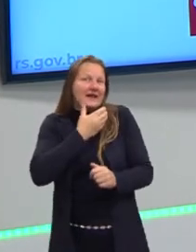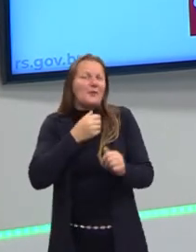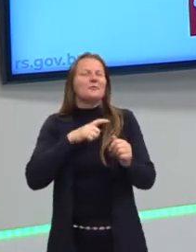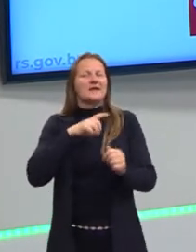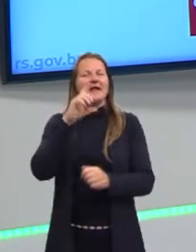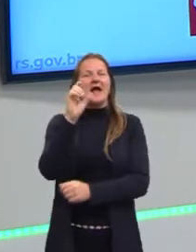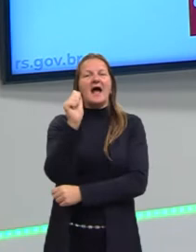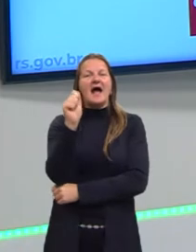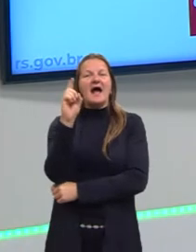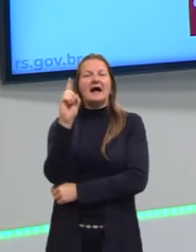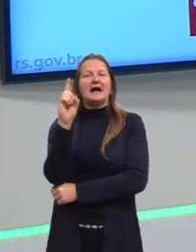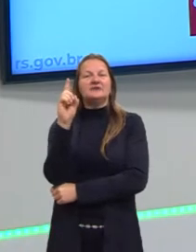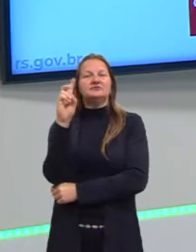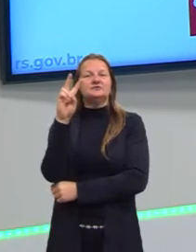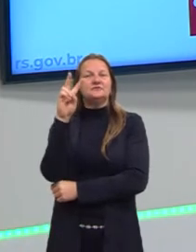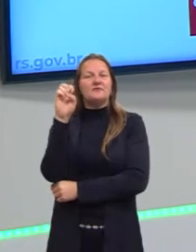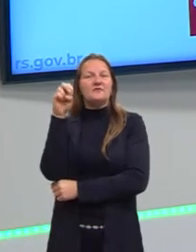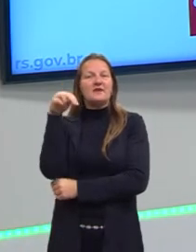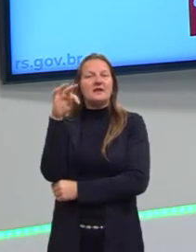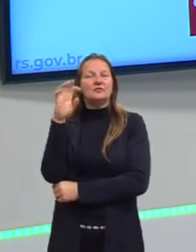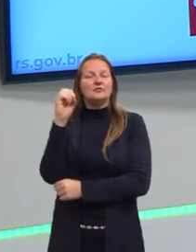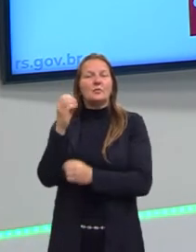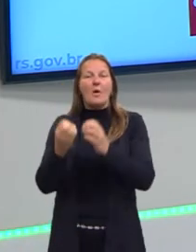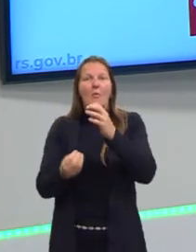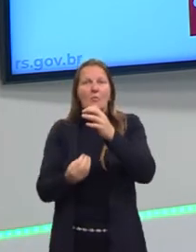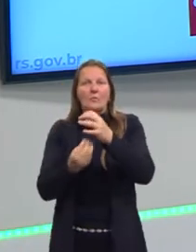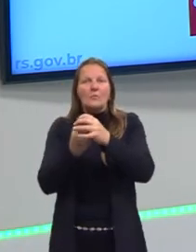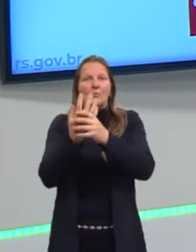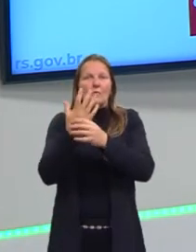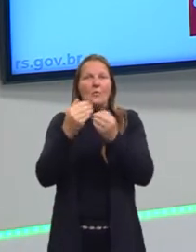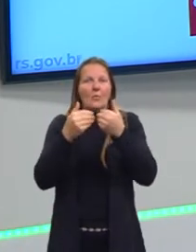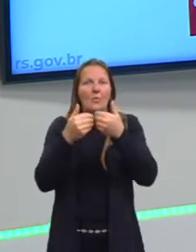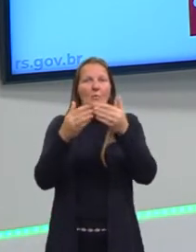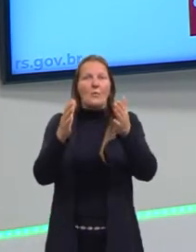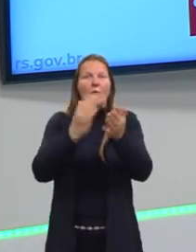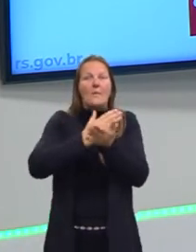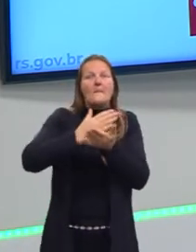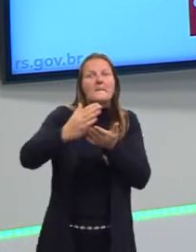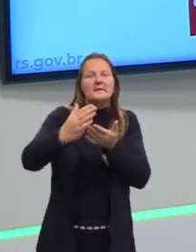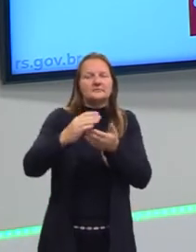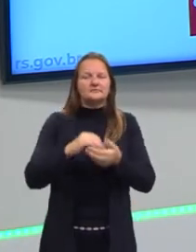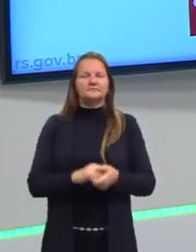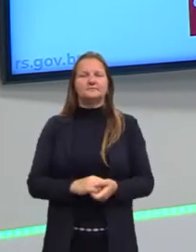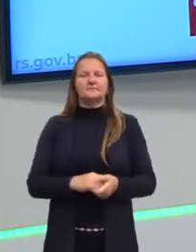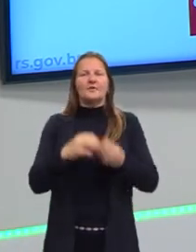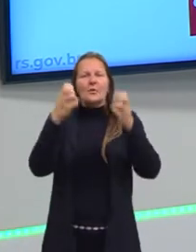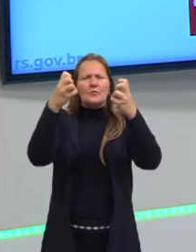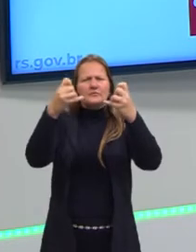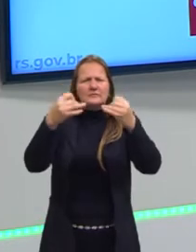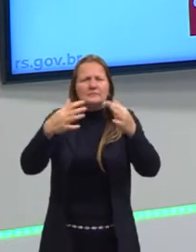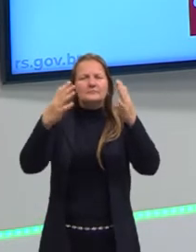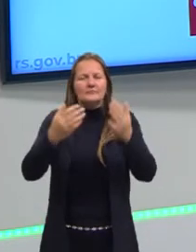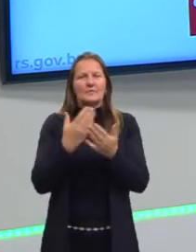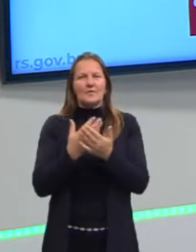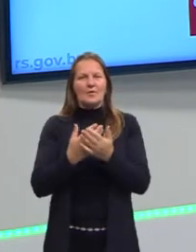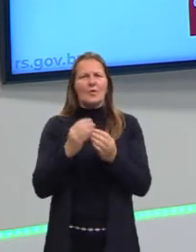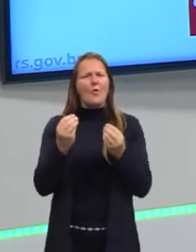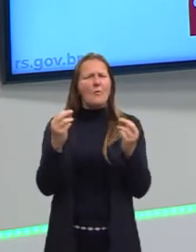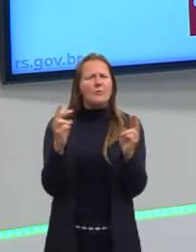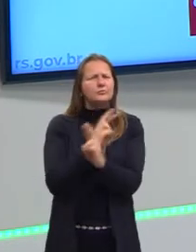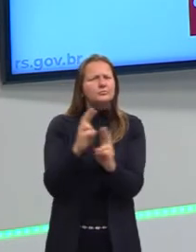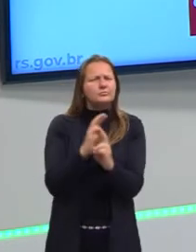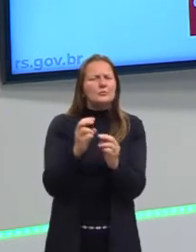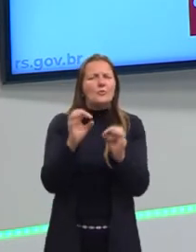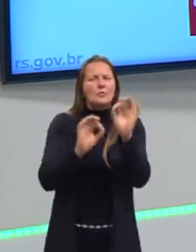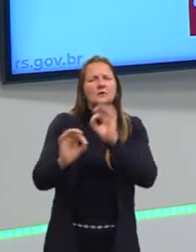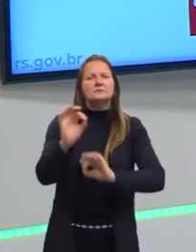advento, né? Então o advento significa o surgimento. Então vamos tentar entender hoje um pouco na nossa aula de hoje como se estabeleceu, como